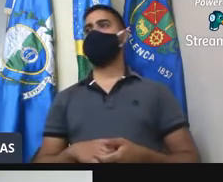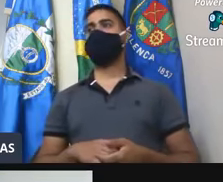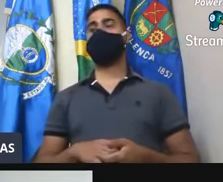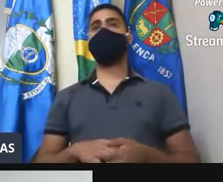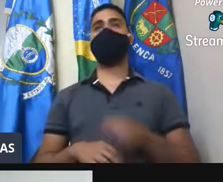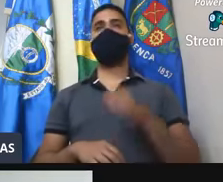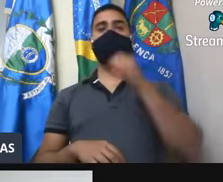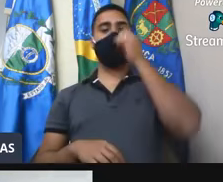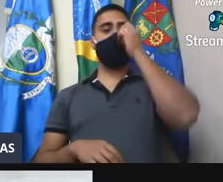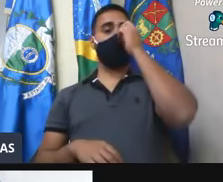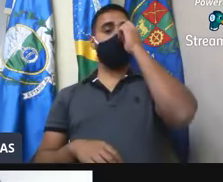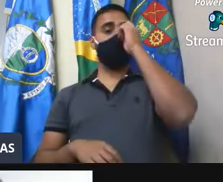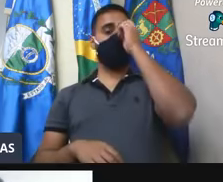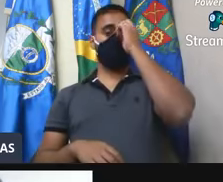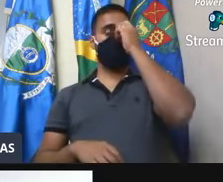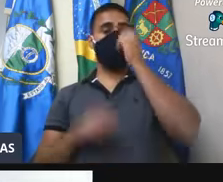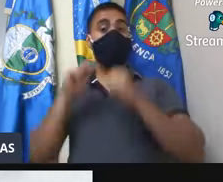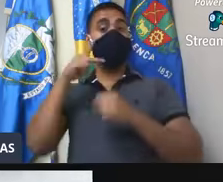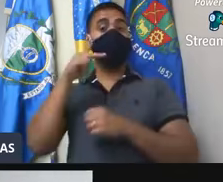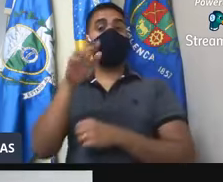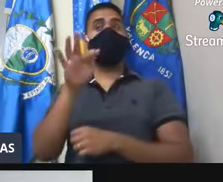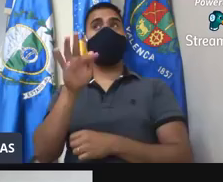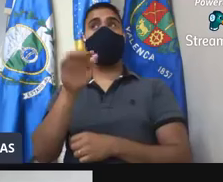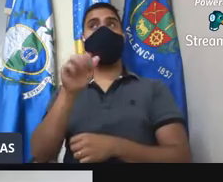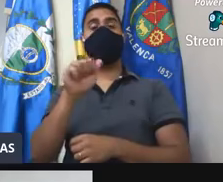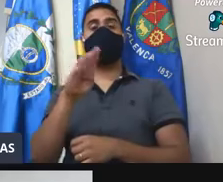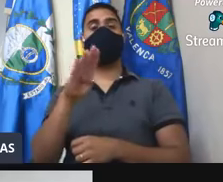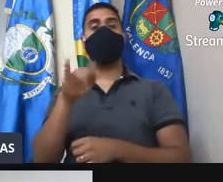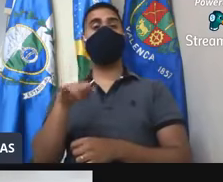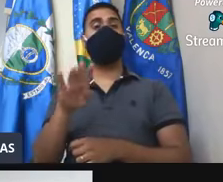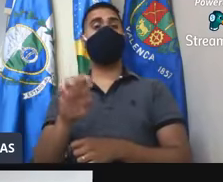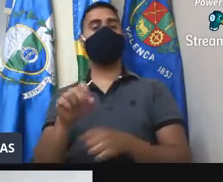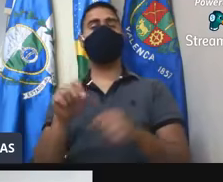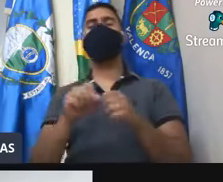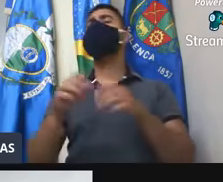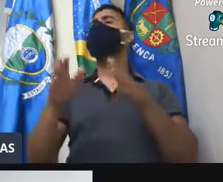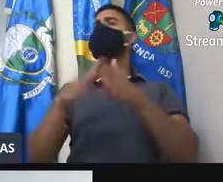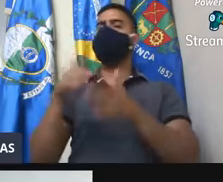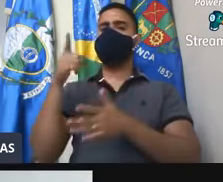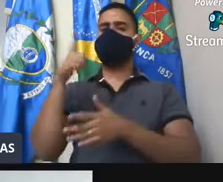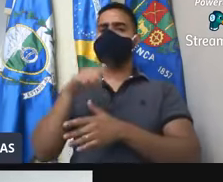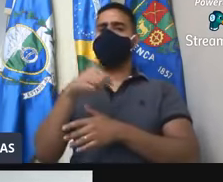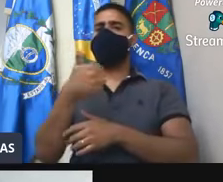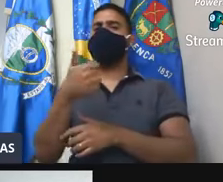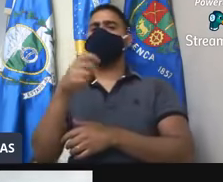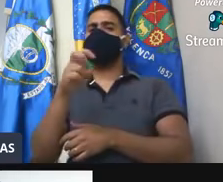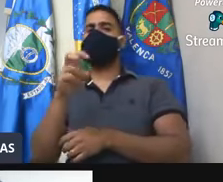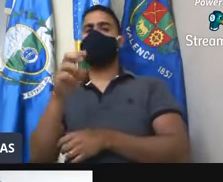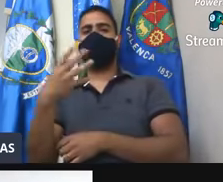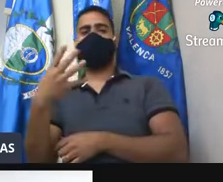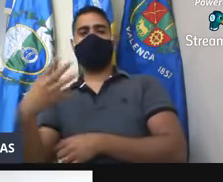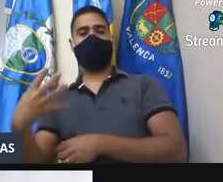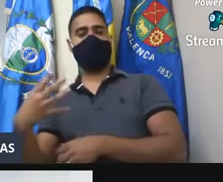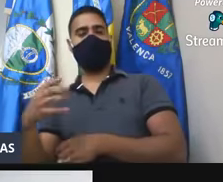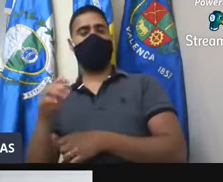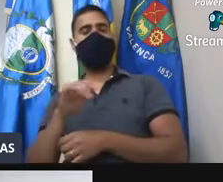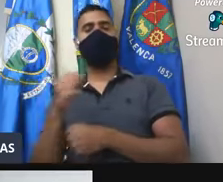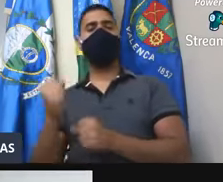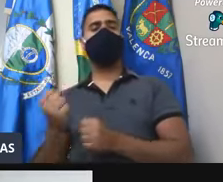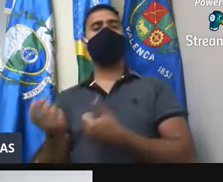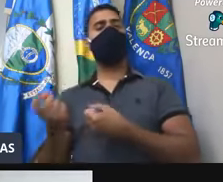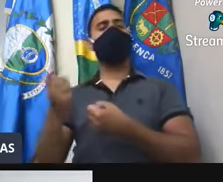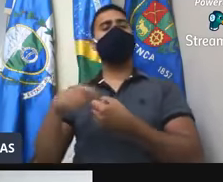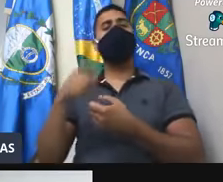Vereadora Fabiane fez a indicação à Secretaria de Saúde, reiterando a indicação 544, solicitando o retorno do